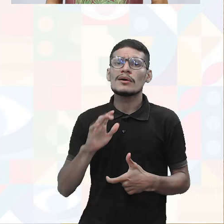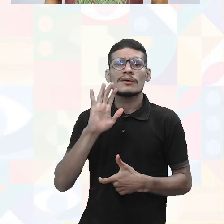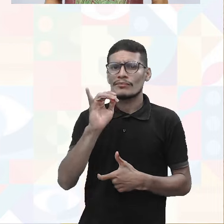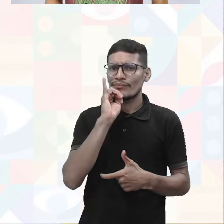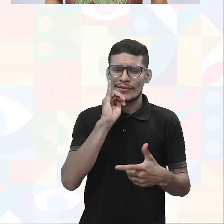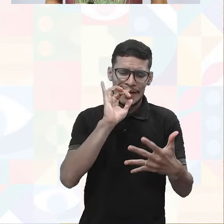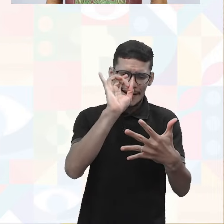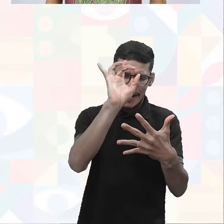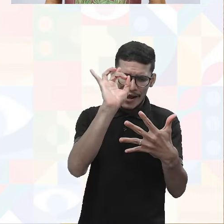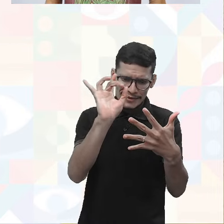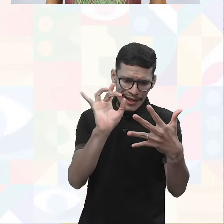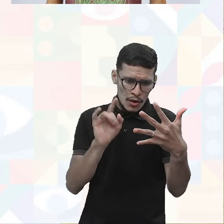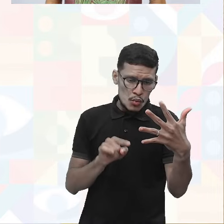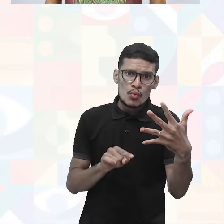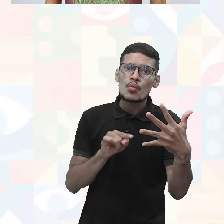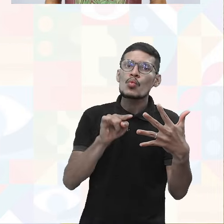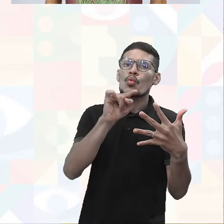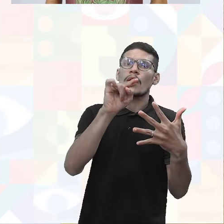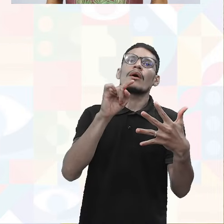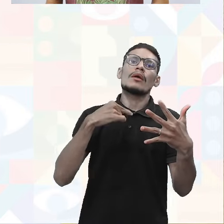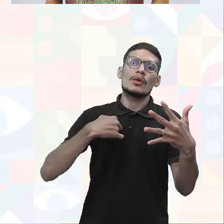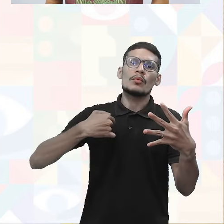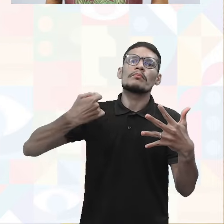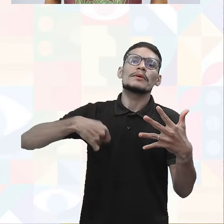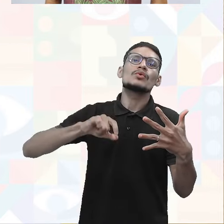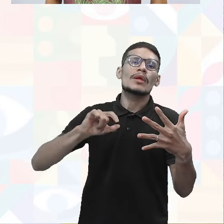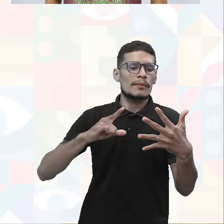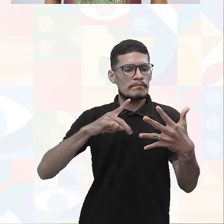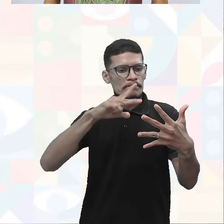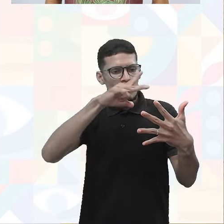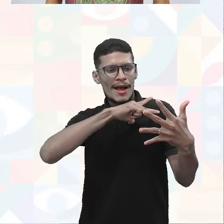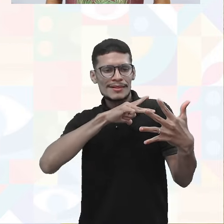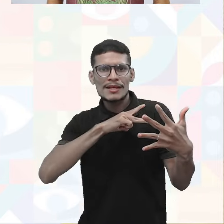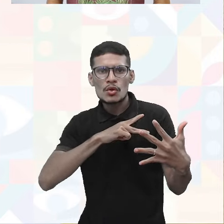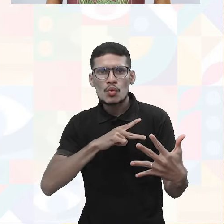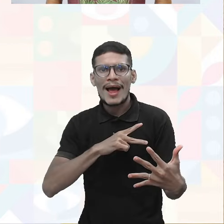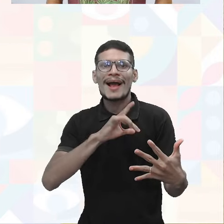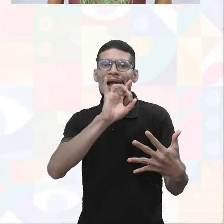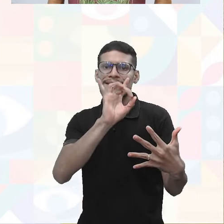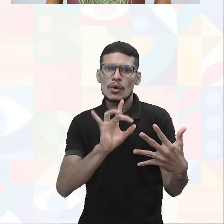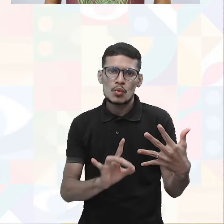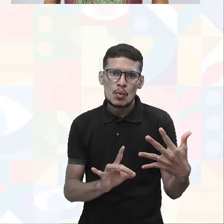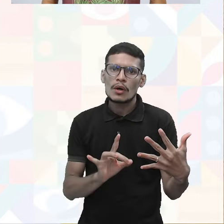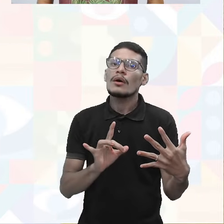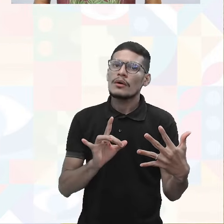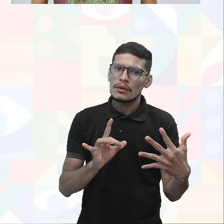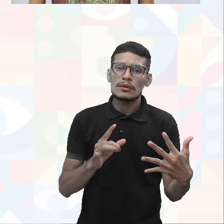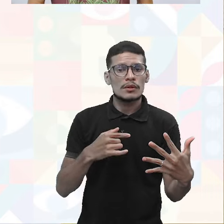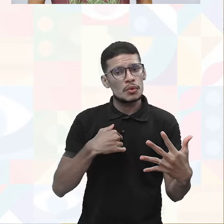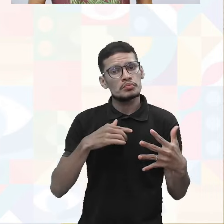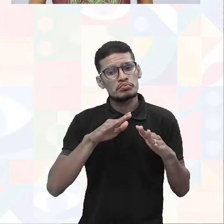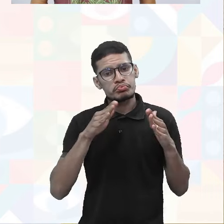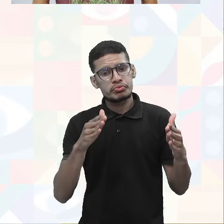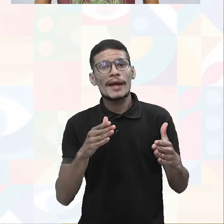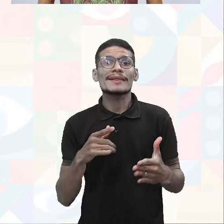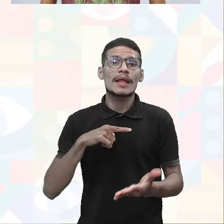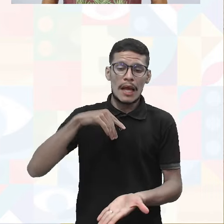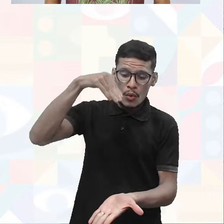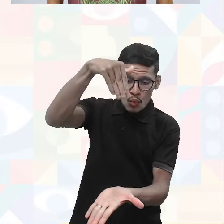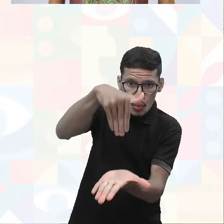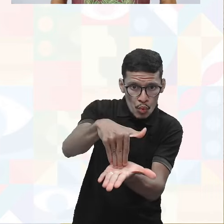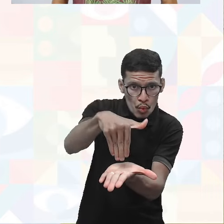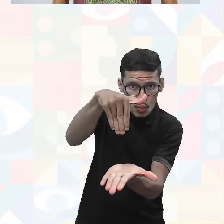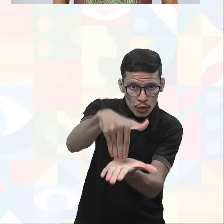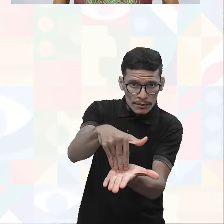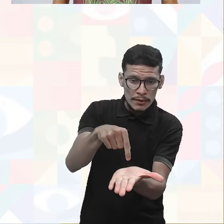uma inspeção dessa, eu vou ter particularidades a estar sendo obedecidas, e aí, destaquei, em vermelho, aí, no final,